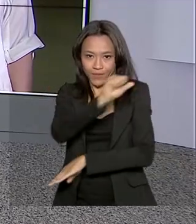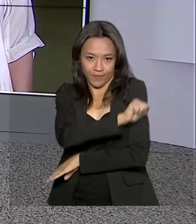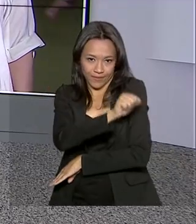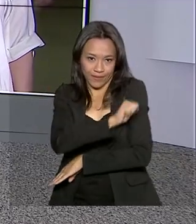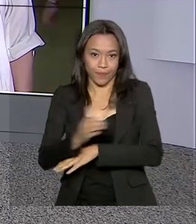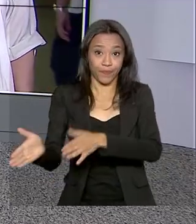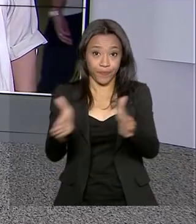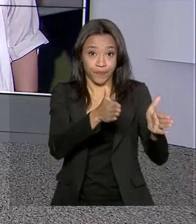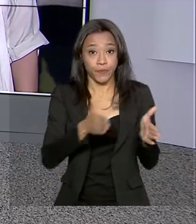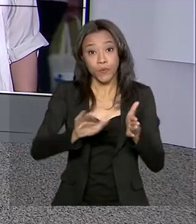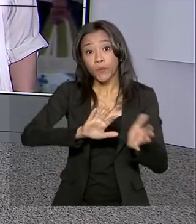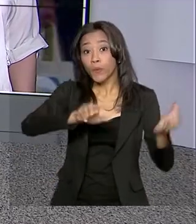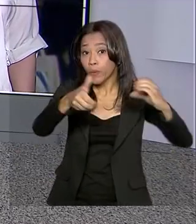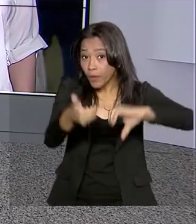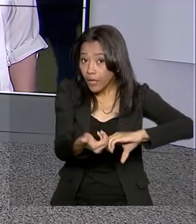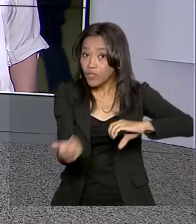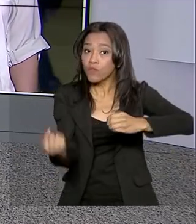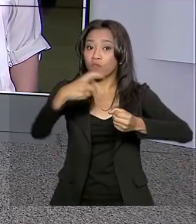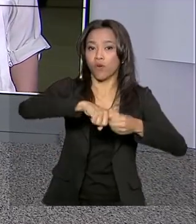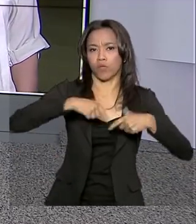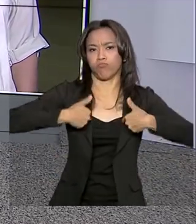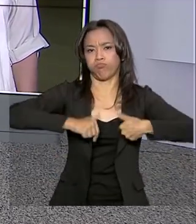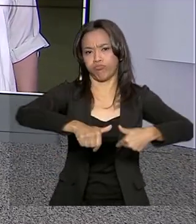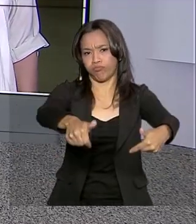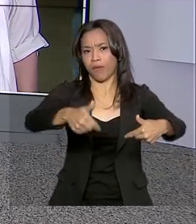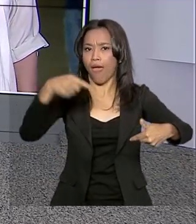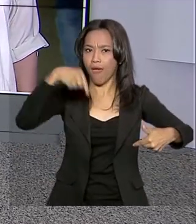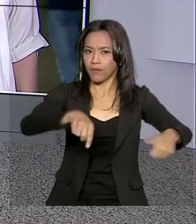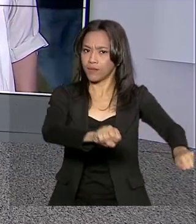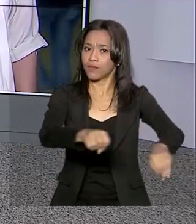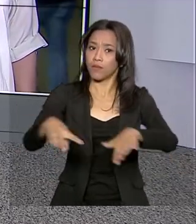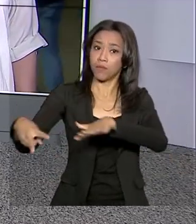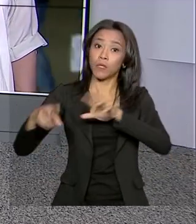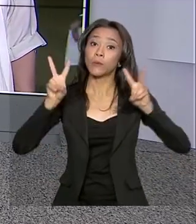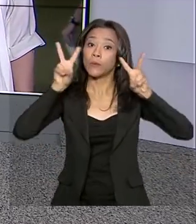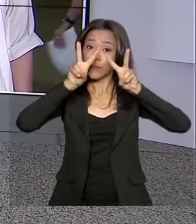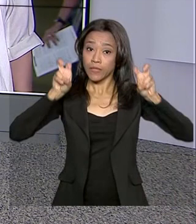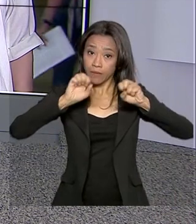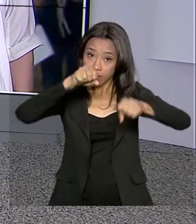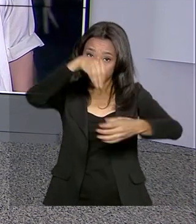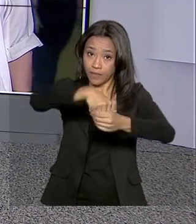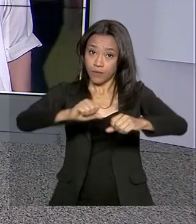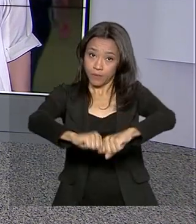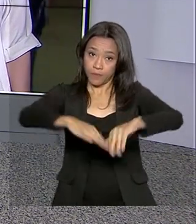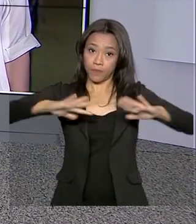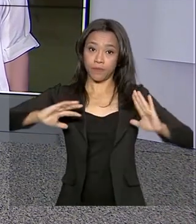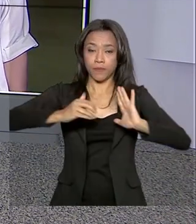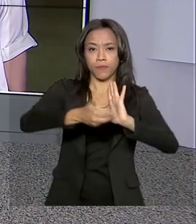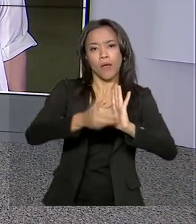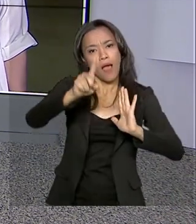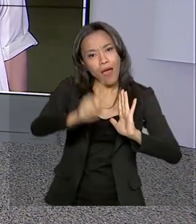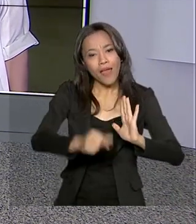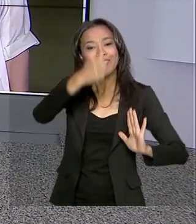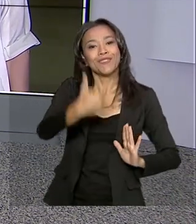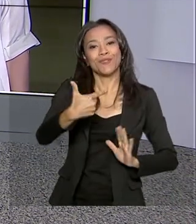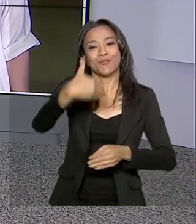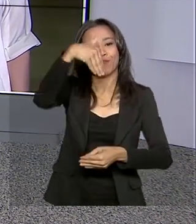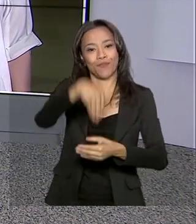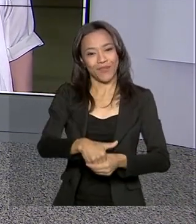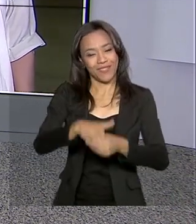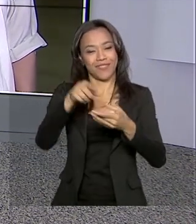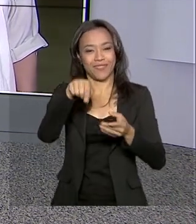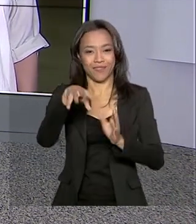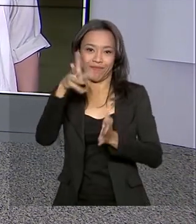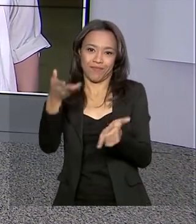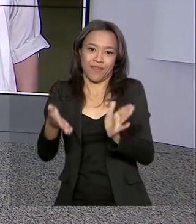E olha, o Congresso retoma as atividades esta semana e na pauta da Câmara, o segundo turno da reforma da Previdência. Quem acompanha e traz os